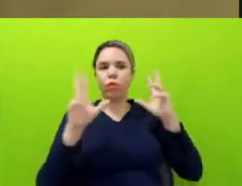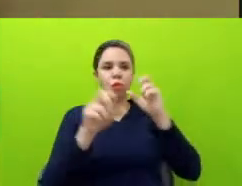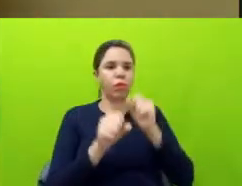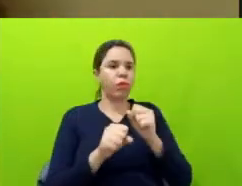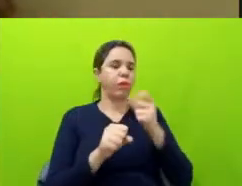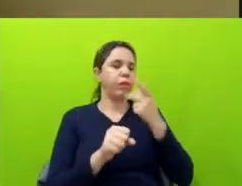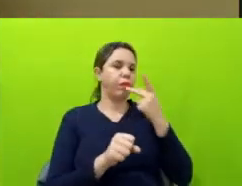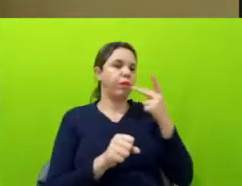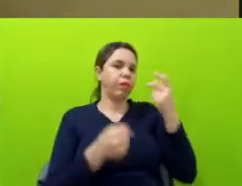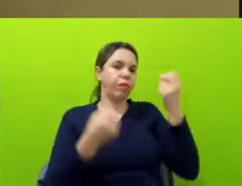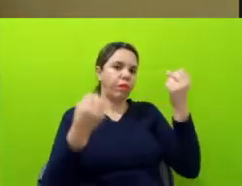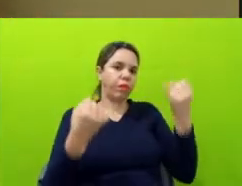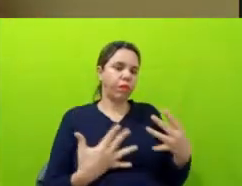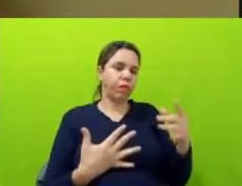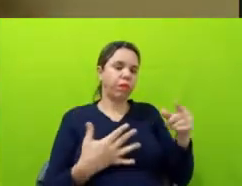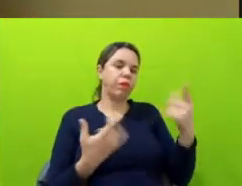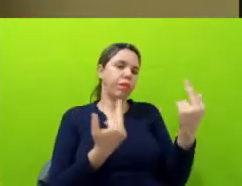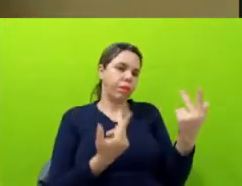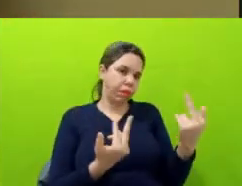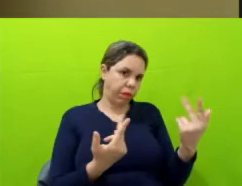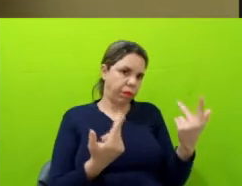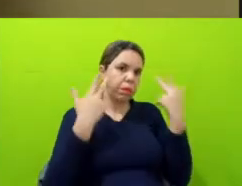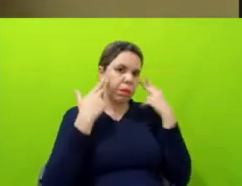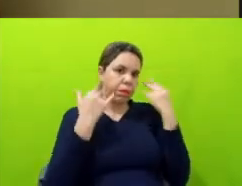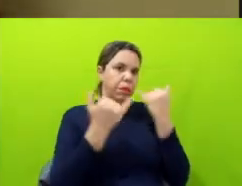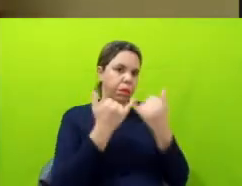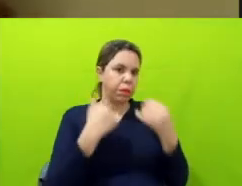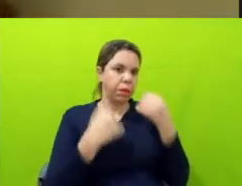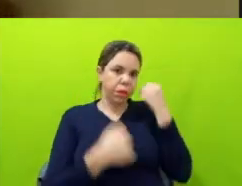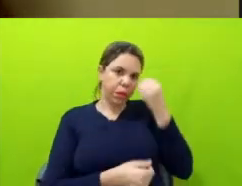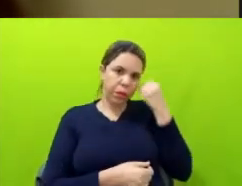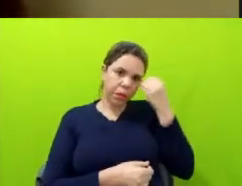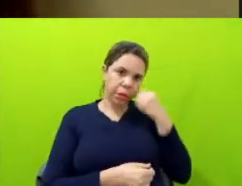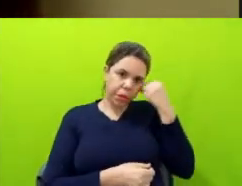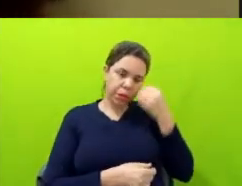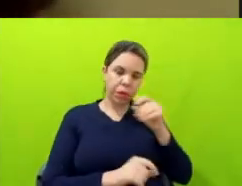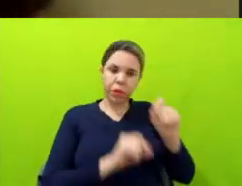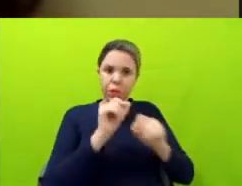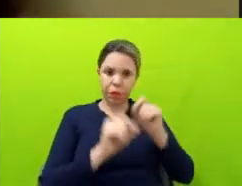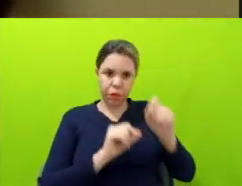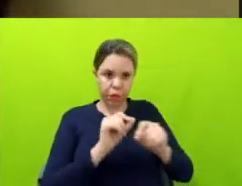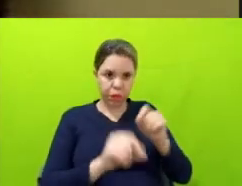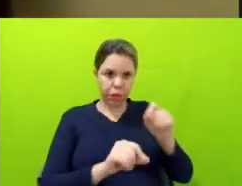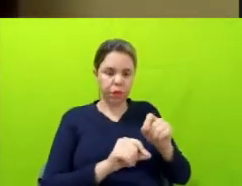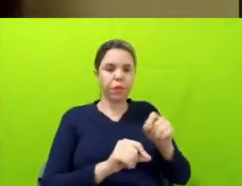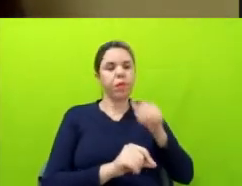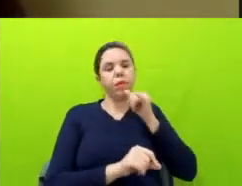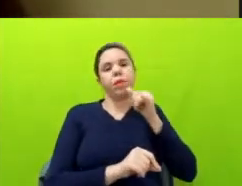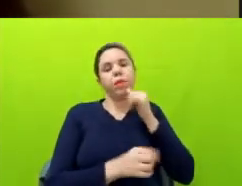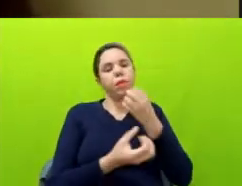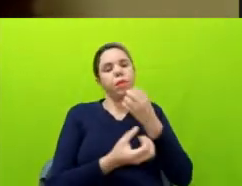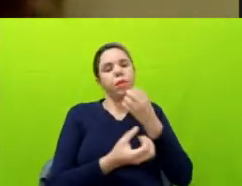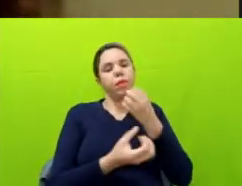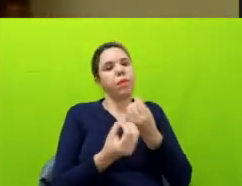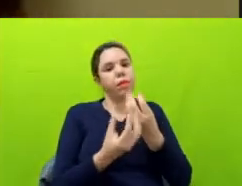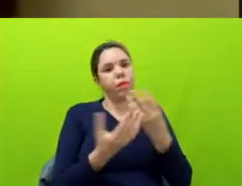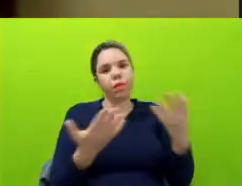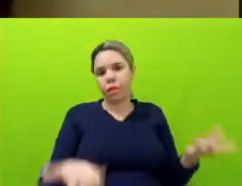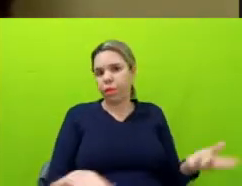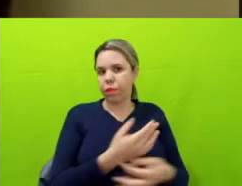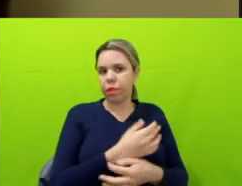faz parte da experiência, faz parte do que a gente levantou como informação. No projeto,